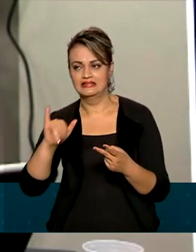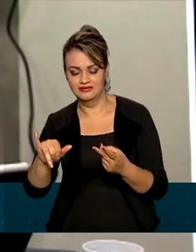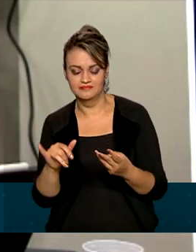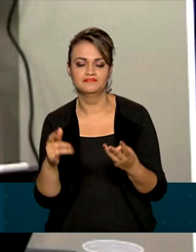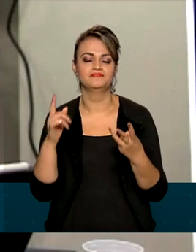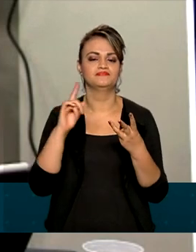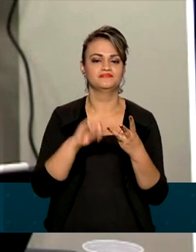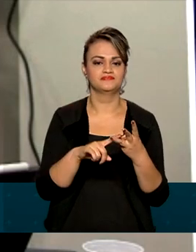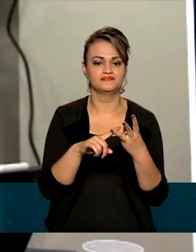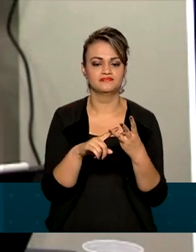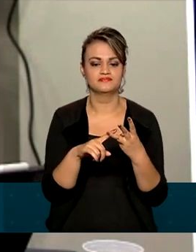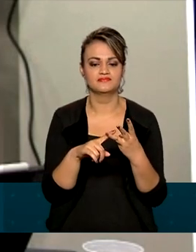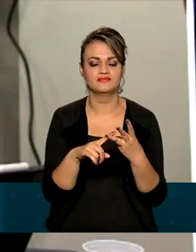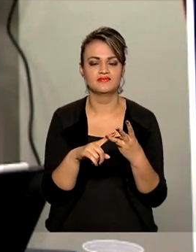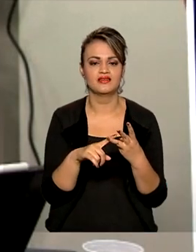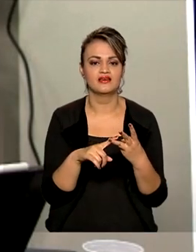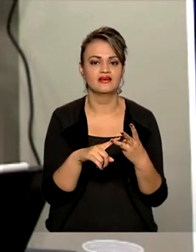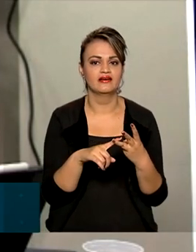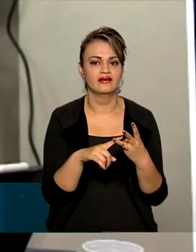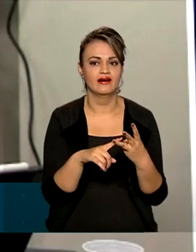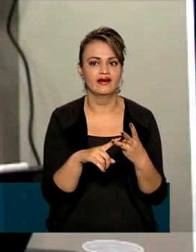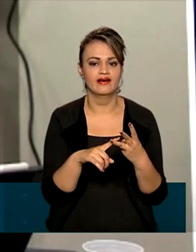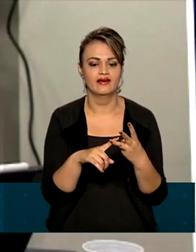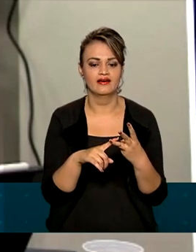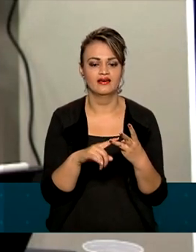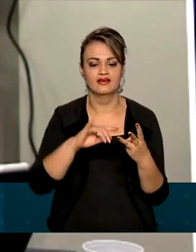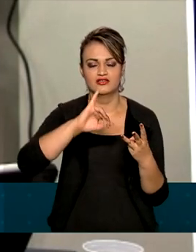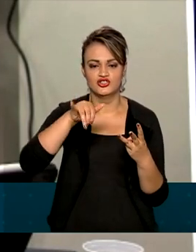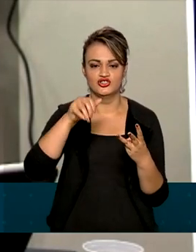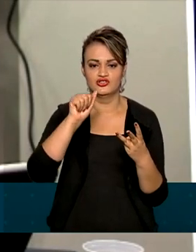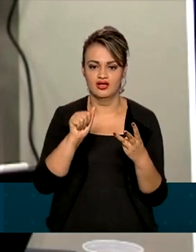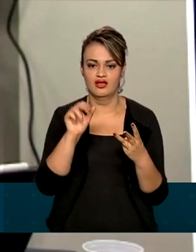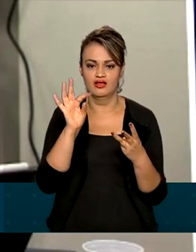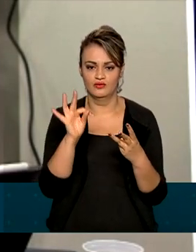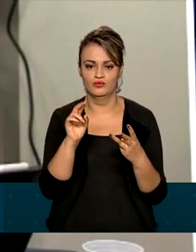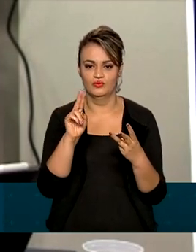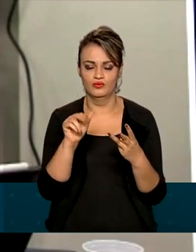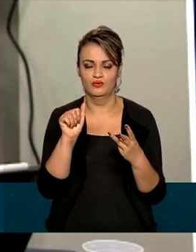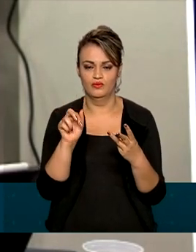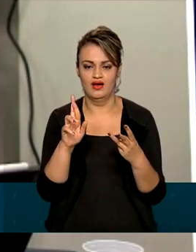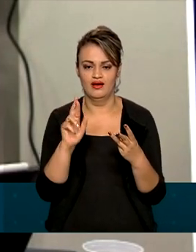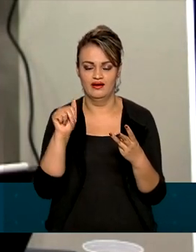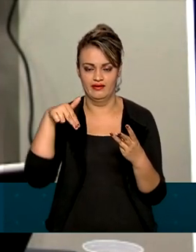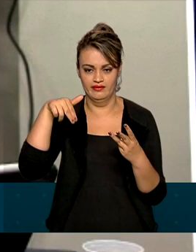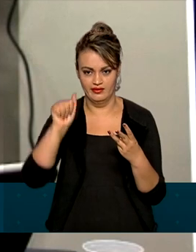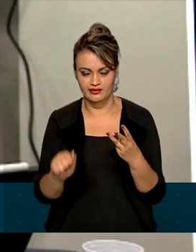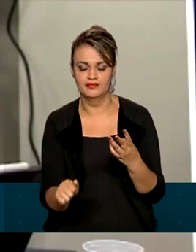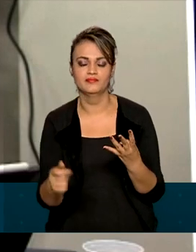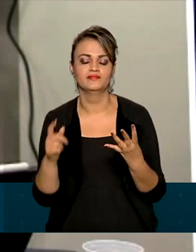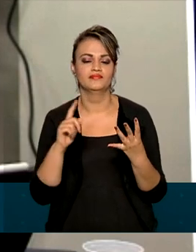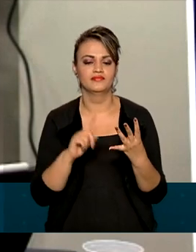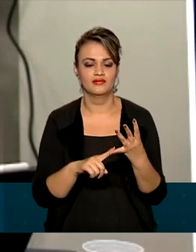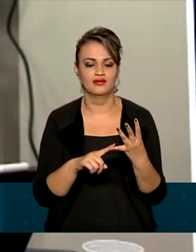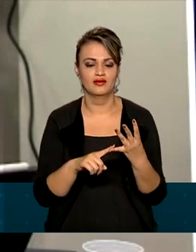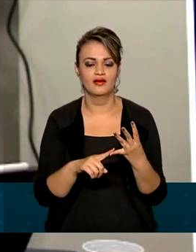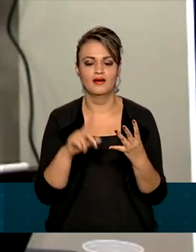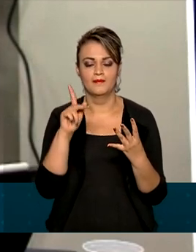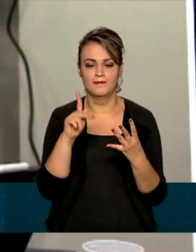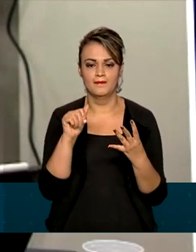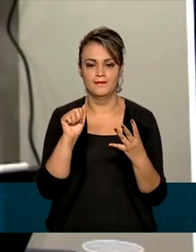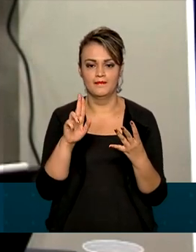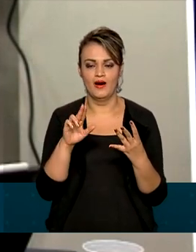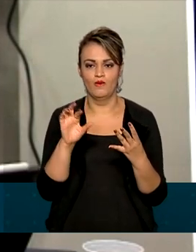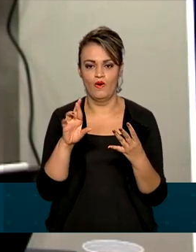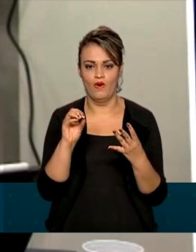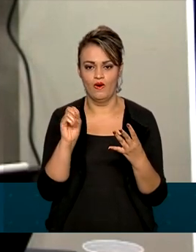área de mais de 800 mil hectares. A Floresta Nacional de Jatuarana, com mais de 300 mil hectares. A Floresta Nacional de Pau Rosa,